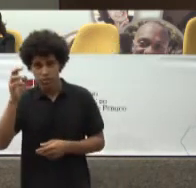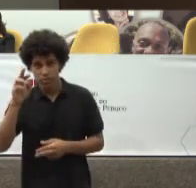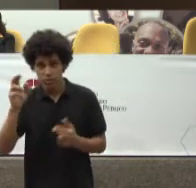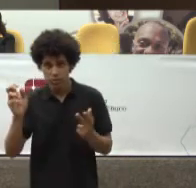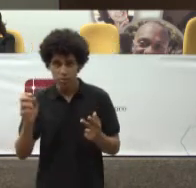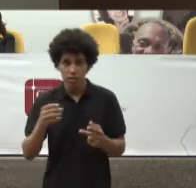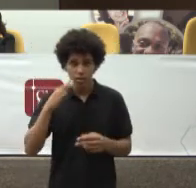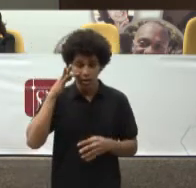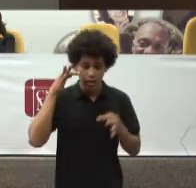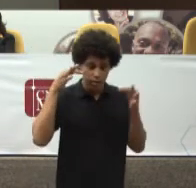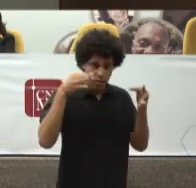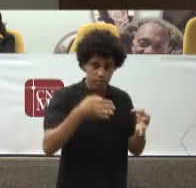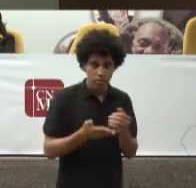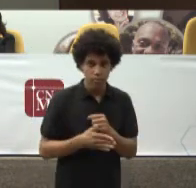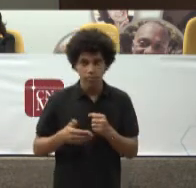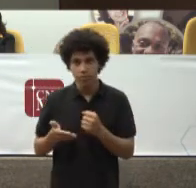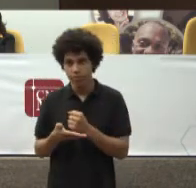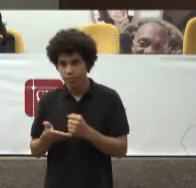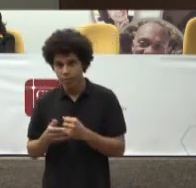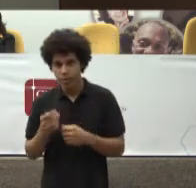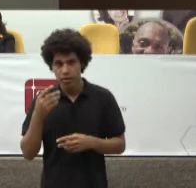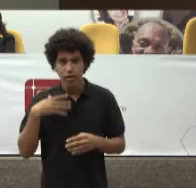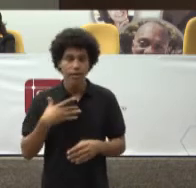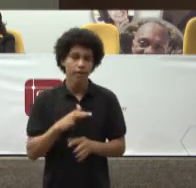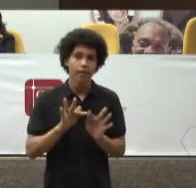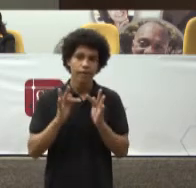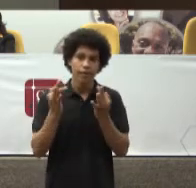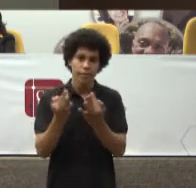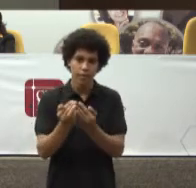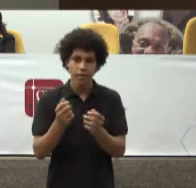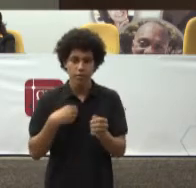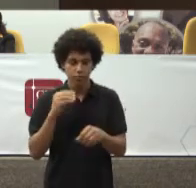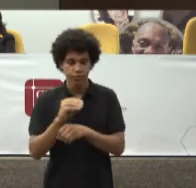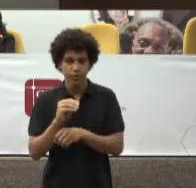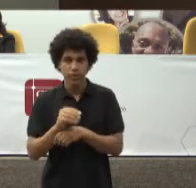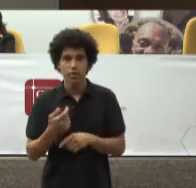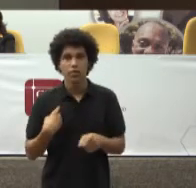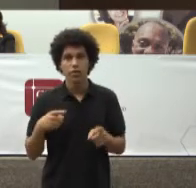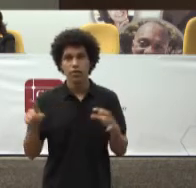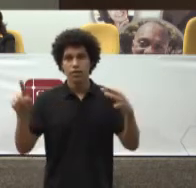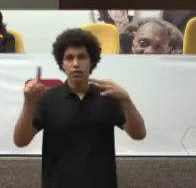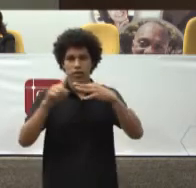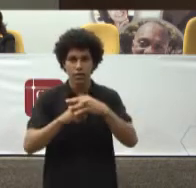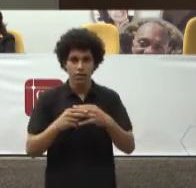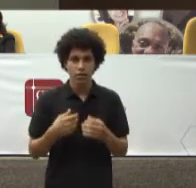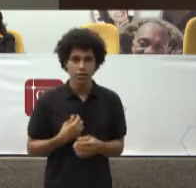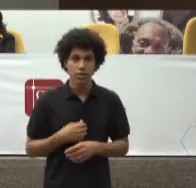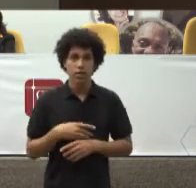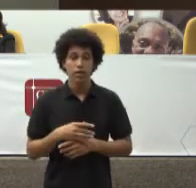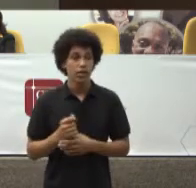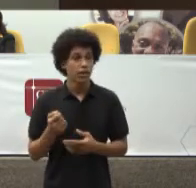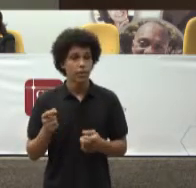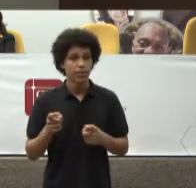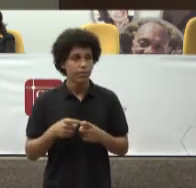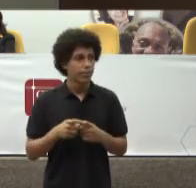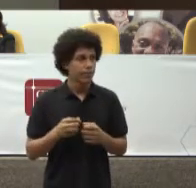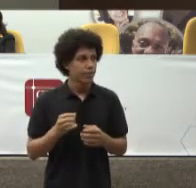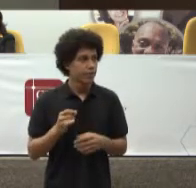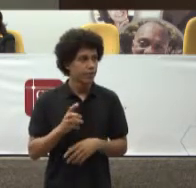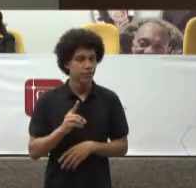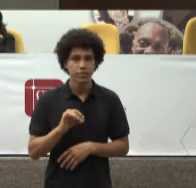primária Falei em equidade Falei Em integralidade A medicina baseada Em evidência Para esta